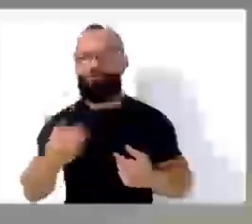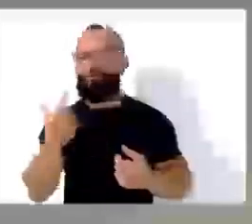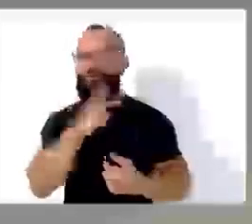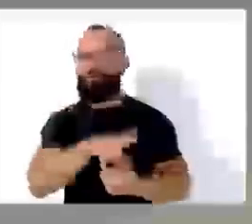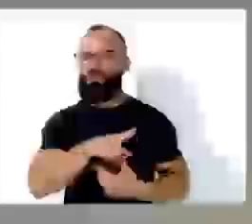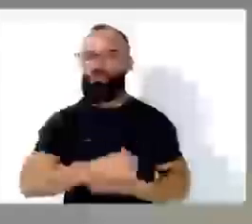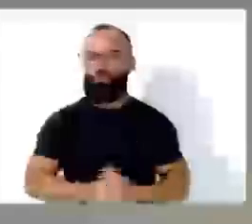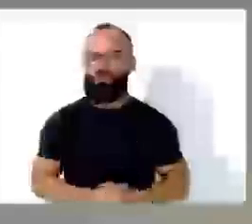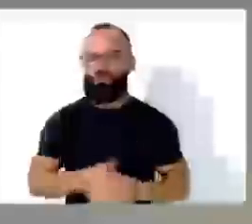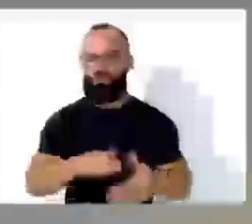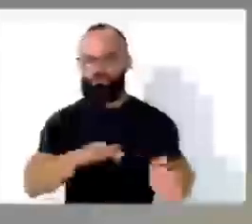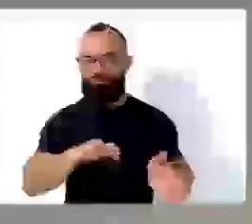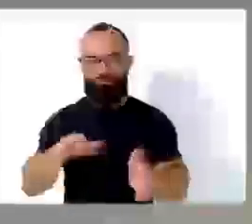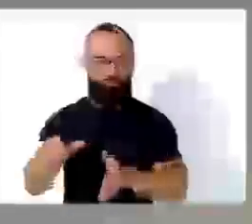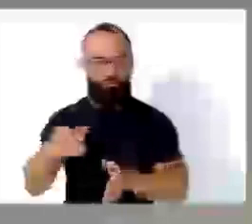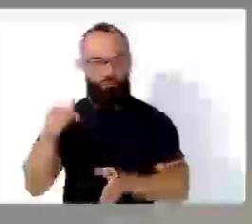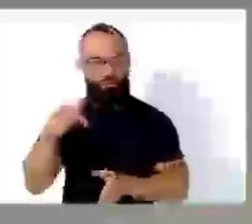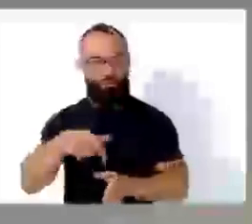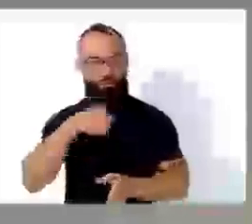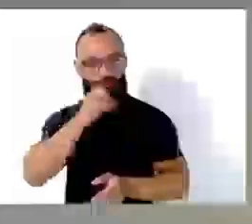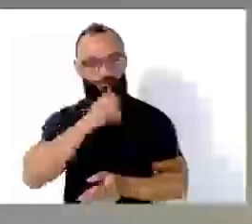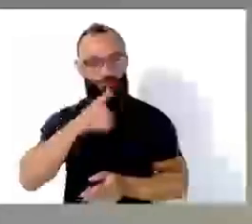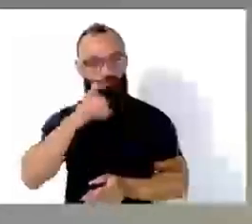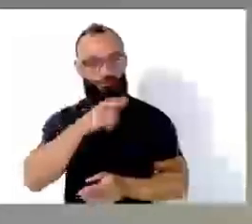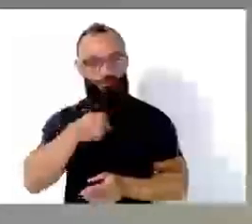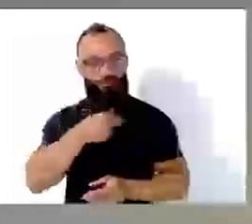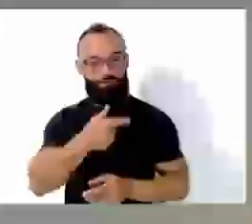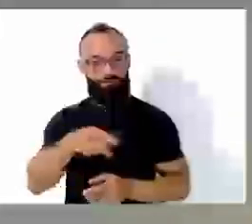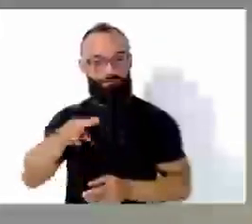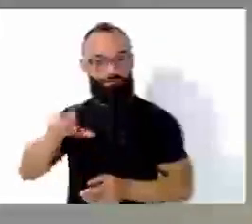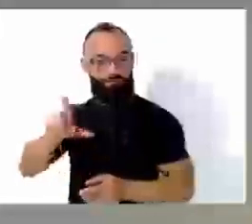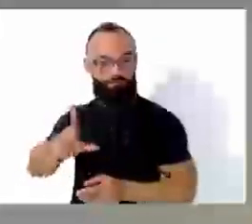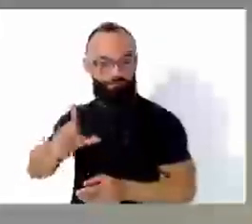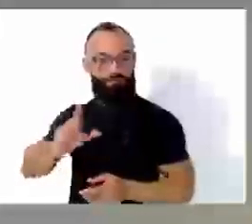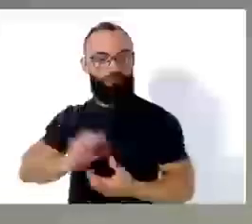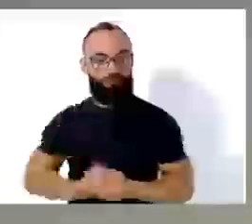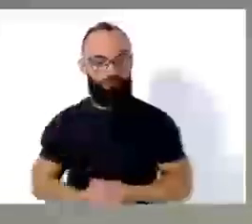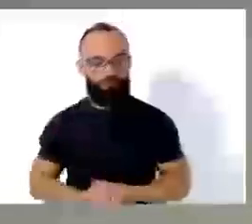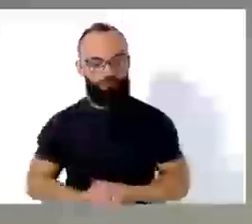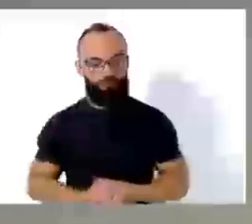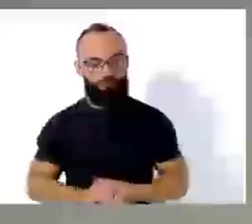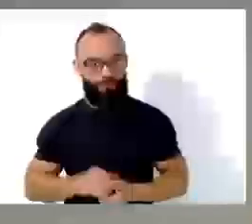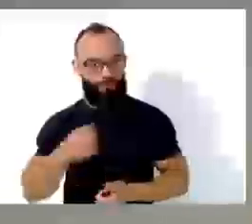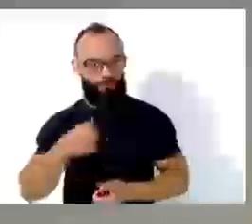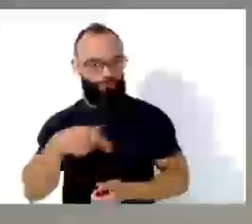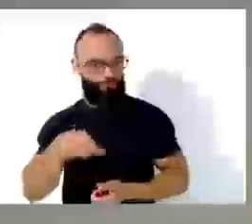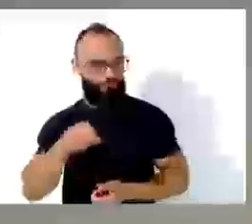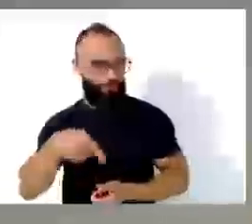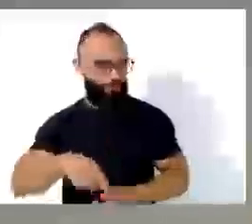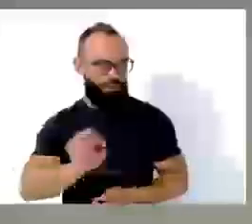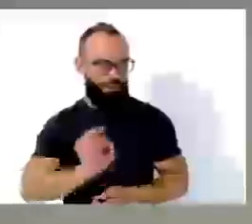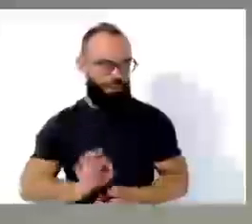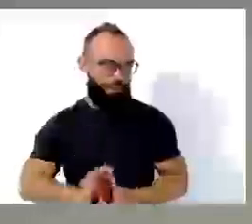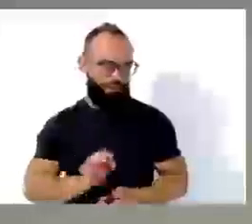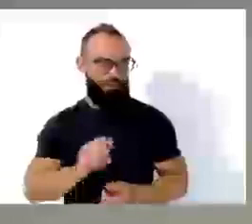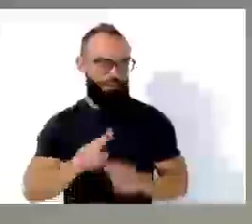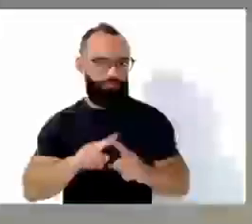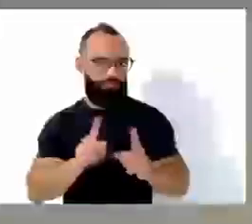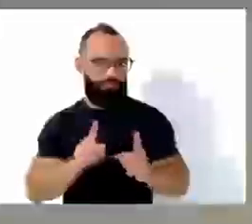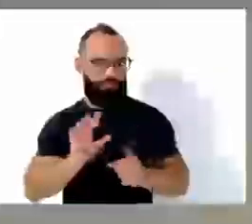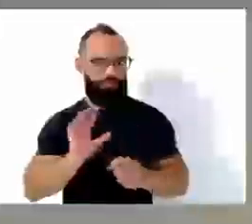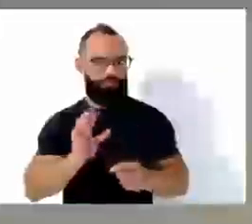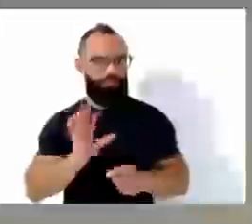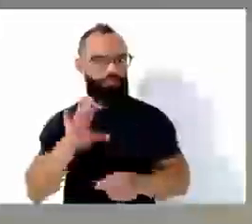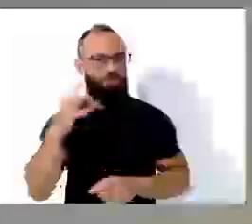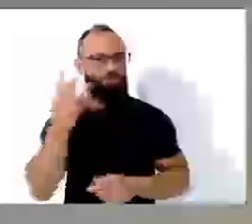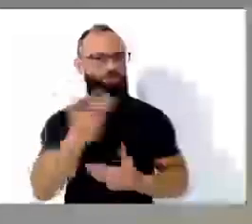Senhores vereadores, neste final de semana eu não estava aqui em Iguaçu e aconteceu um fato inédito ali no Vernaval,